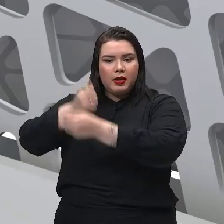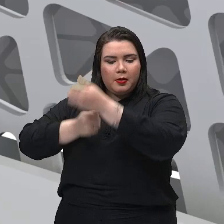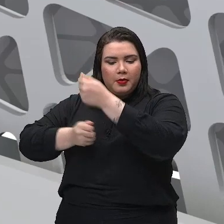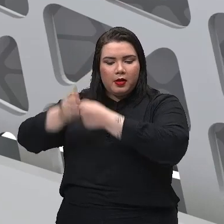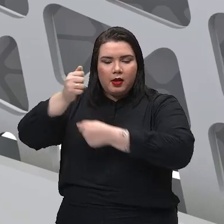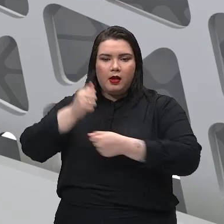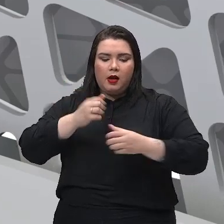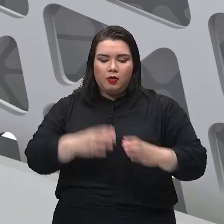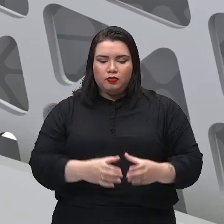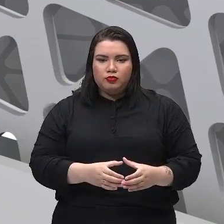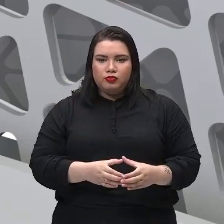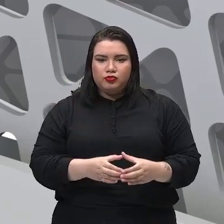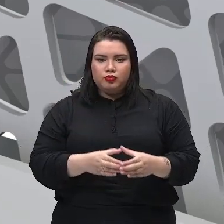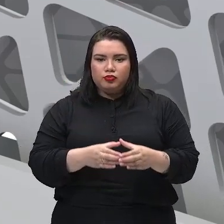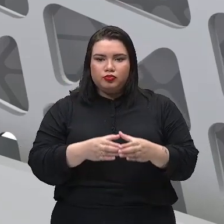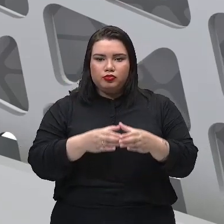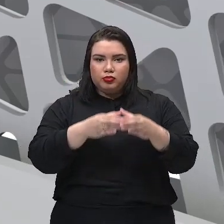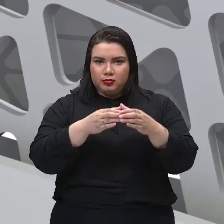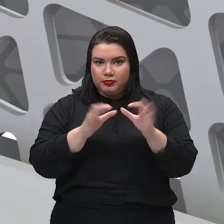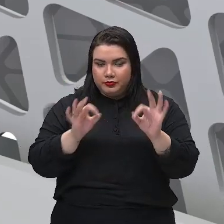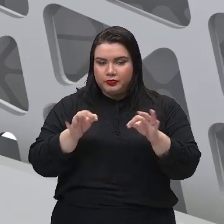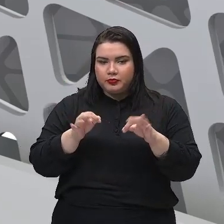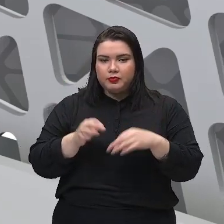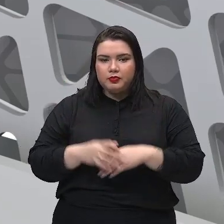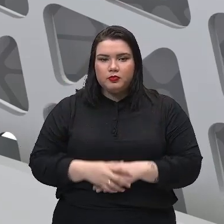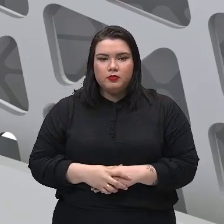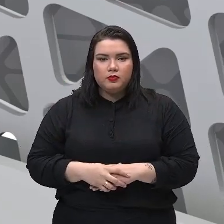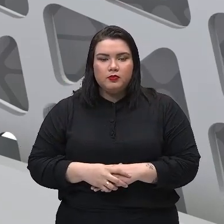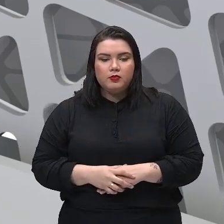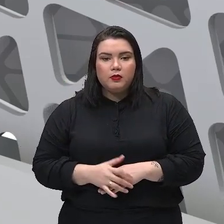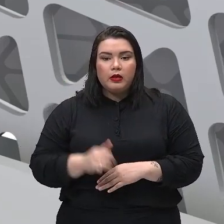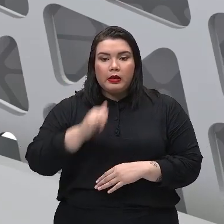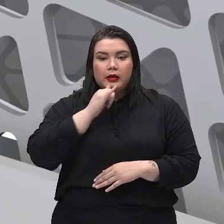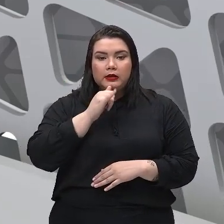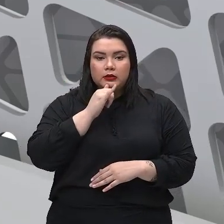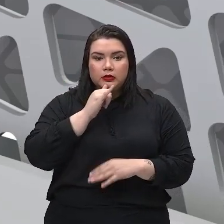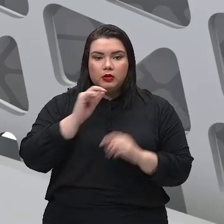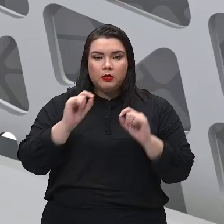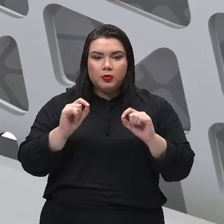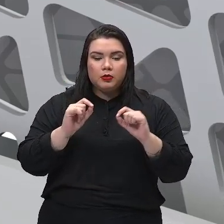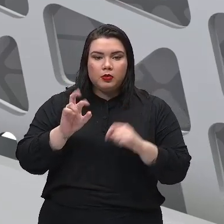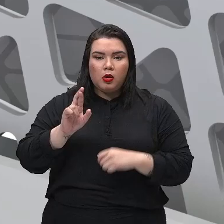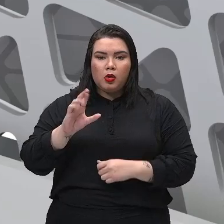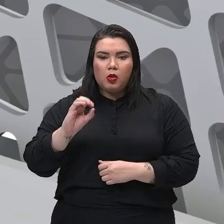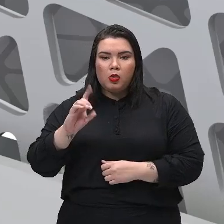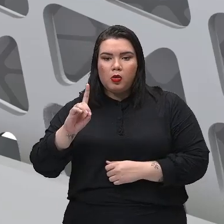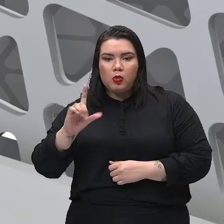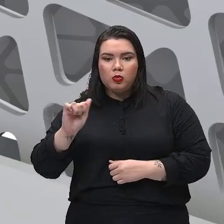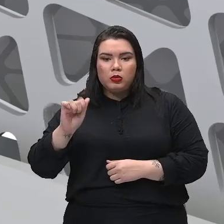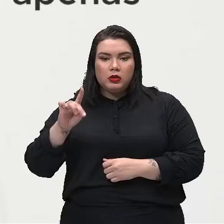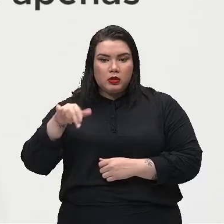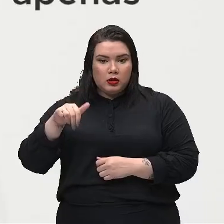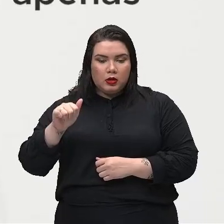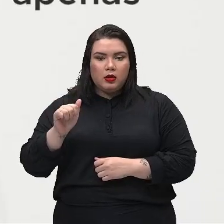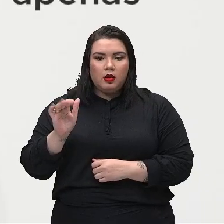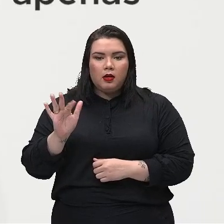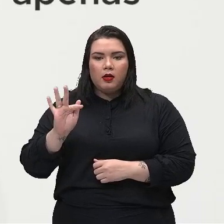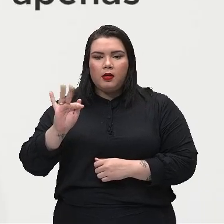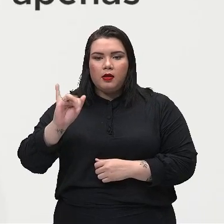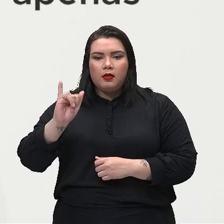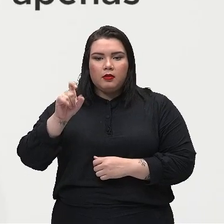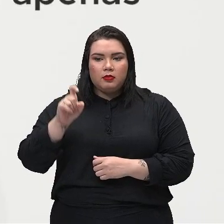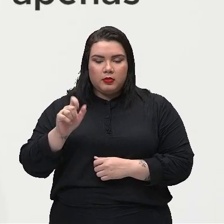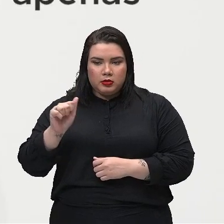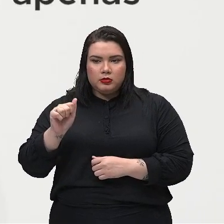daquele poço, tá bom? Mas vamos ver aí os exemplos de roldanas do tipo fixas. Então,